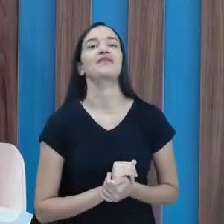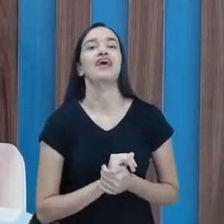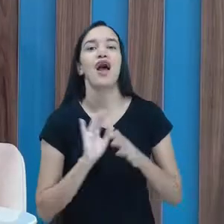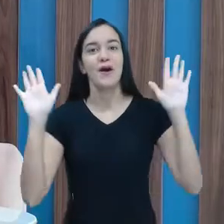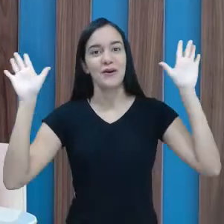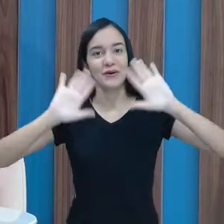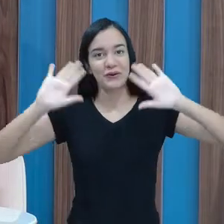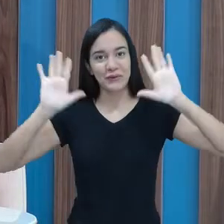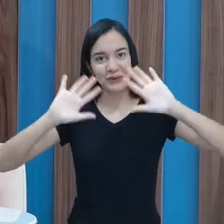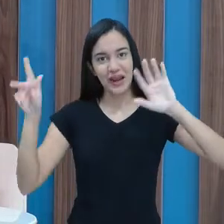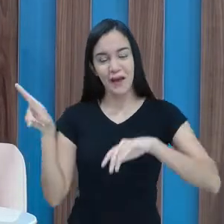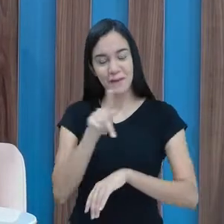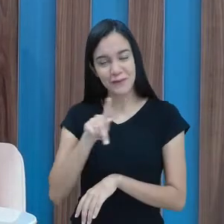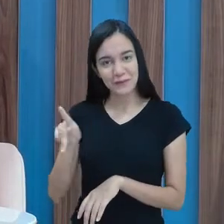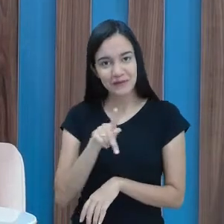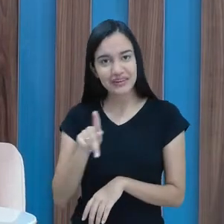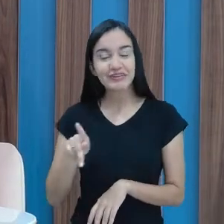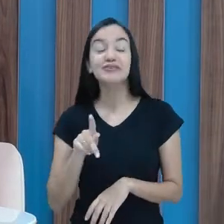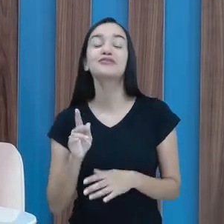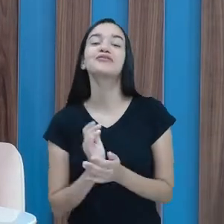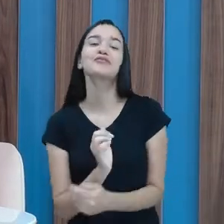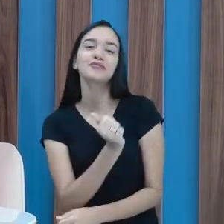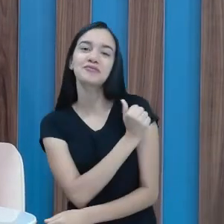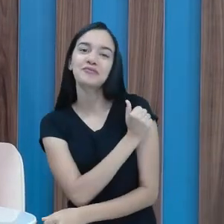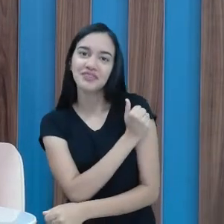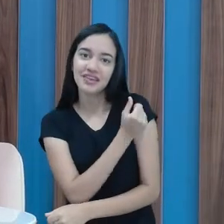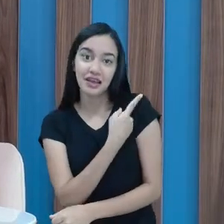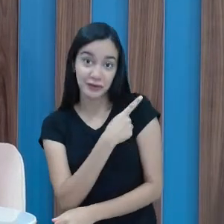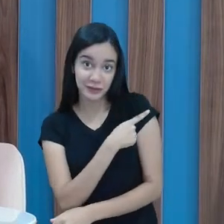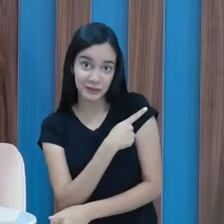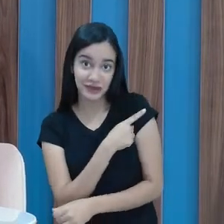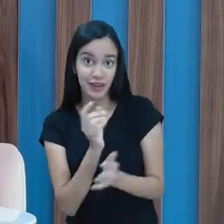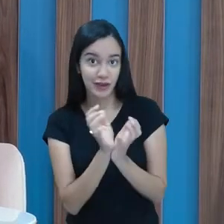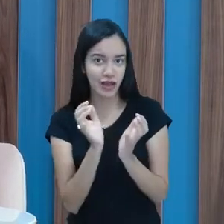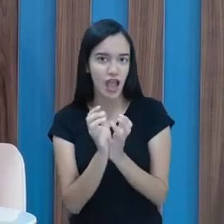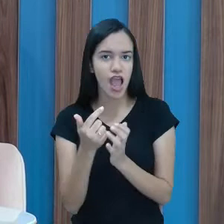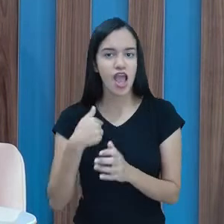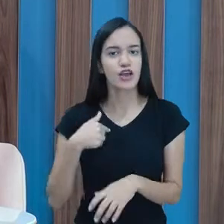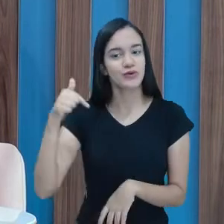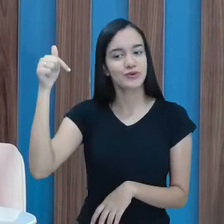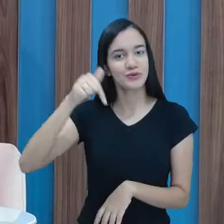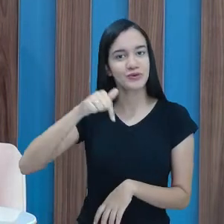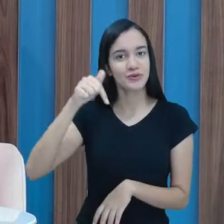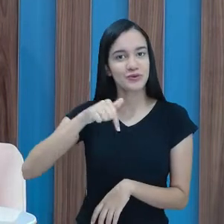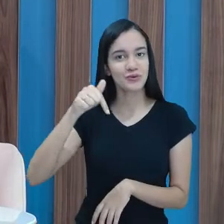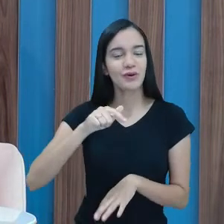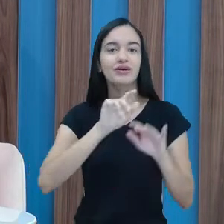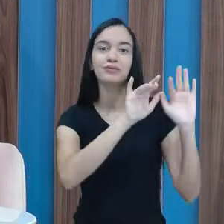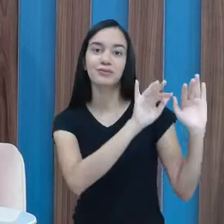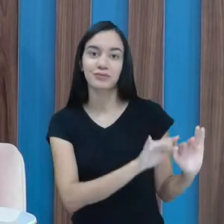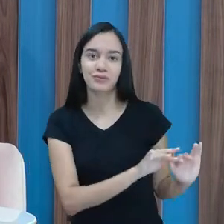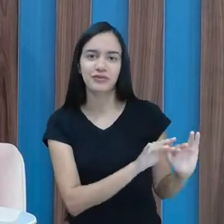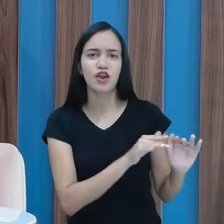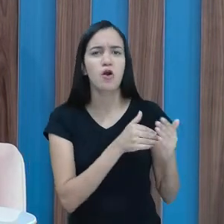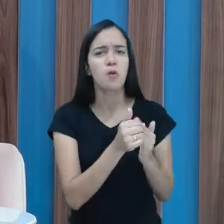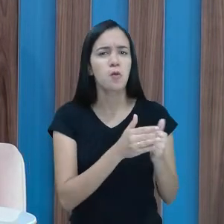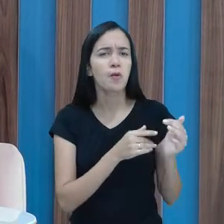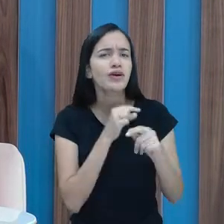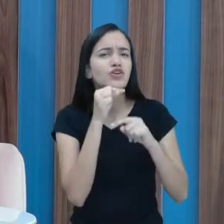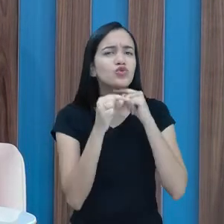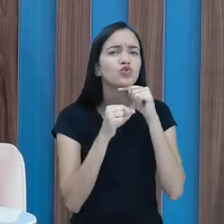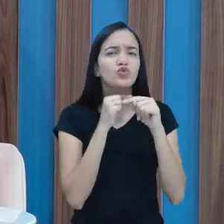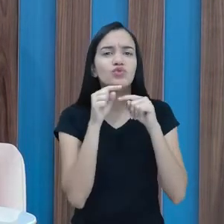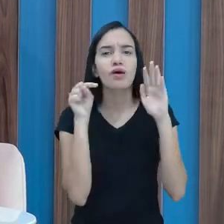Olá, professora Iris! Olá, turminha do primeiro ano! Já estou aqui a posto no chat, tá certo? Qualquer dúvida,